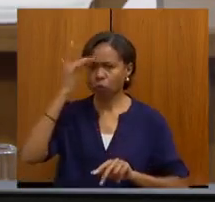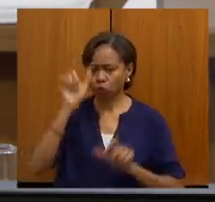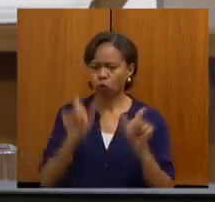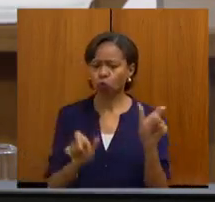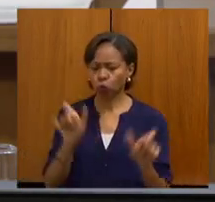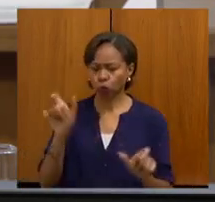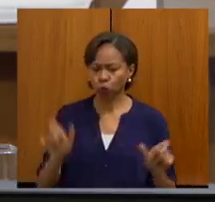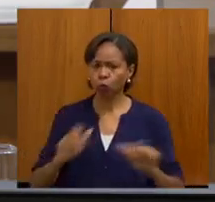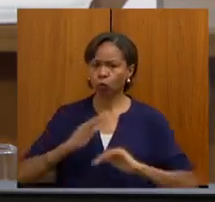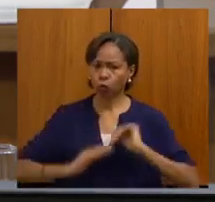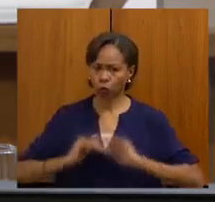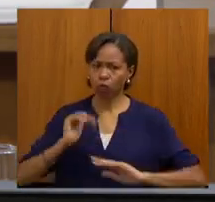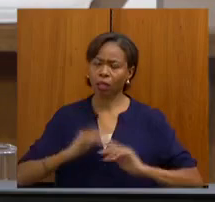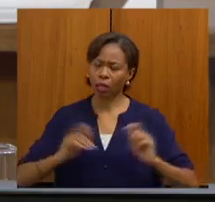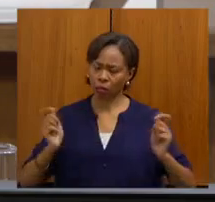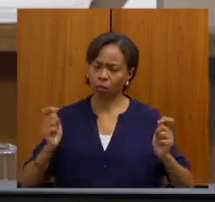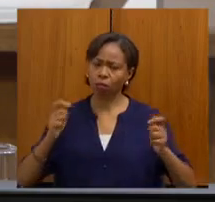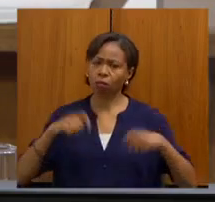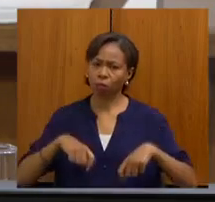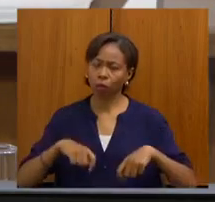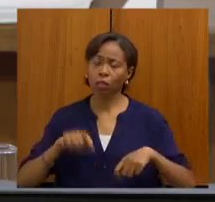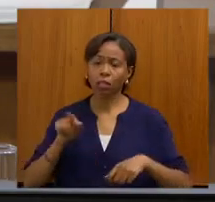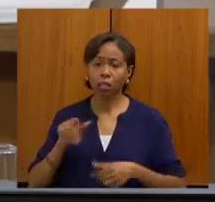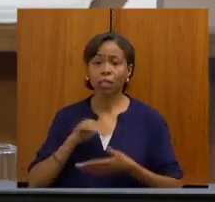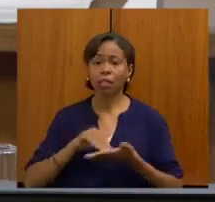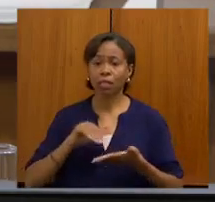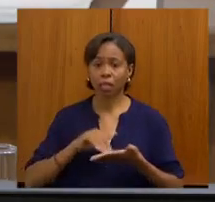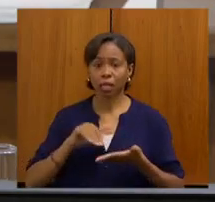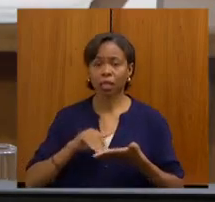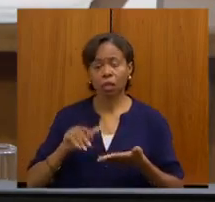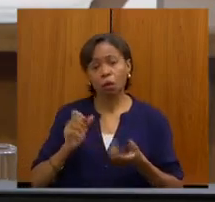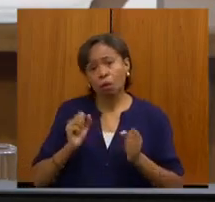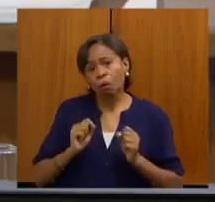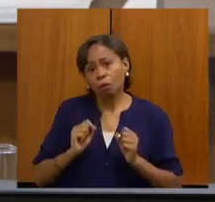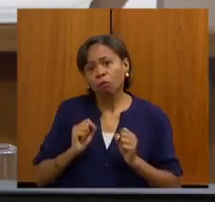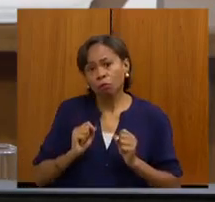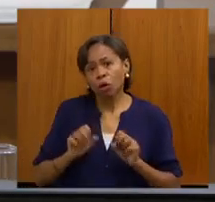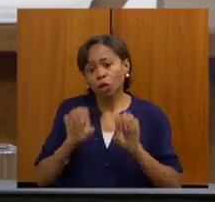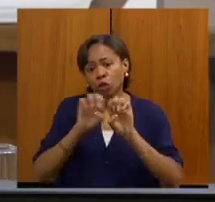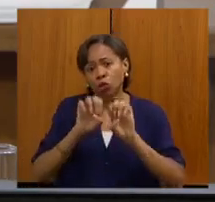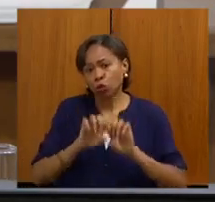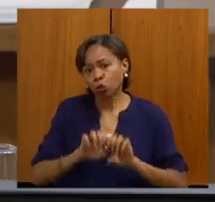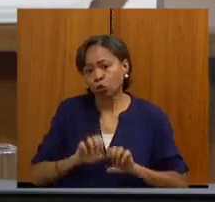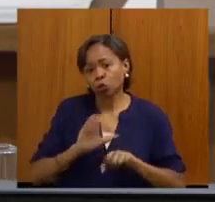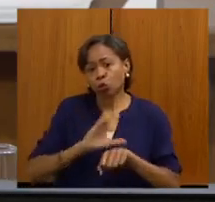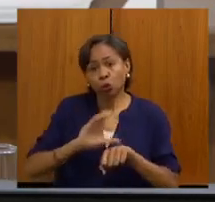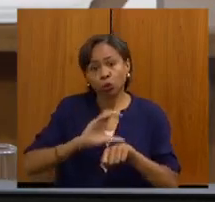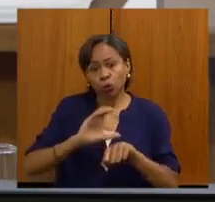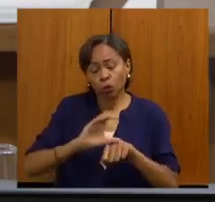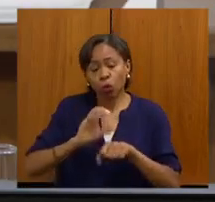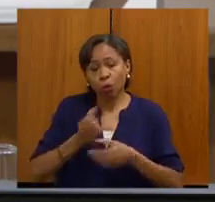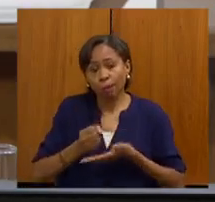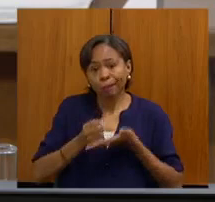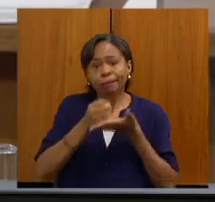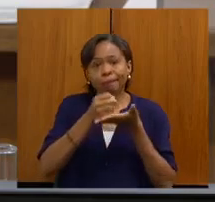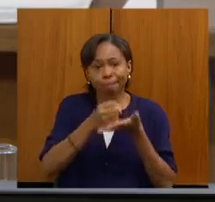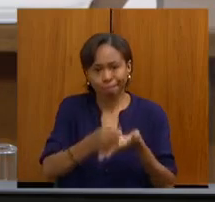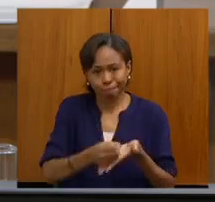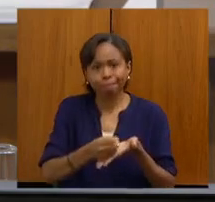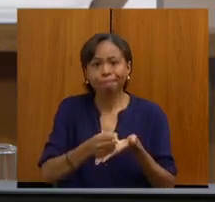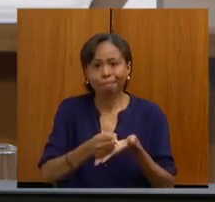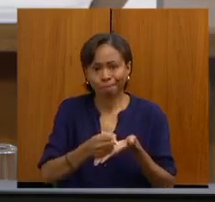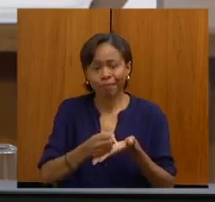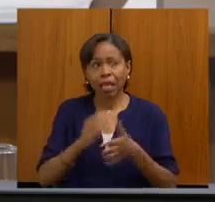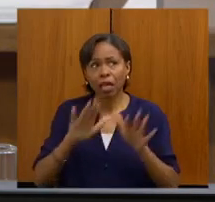sei que teria com muito prazer condição de oferecer uma estrutura para uma capacitação que pode não